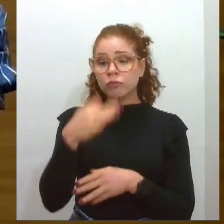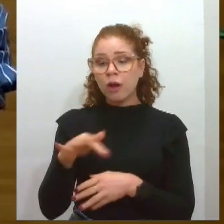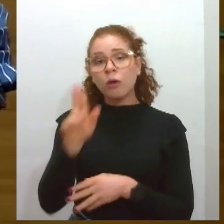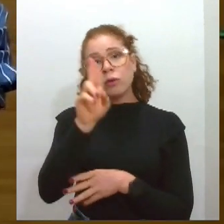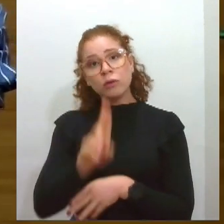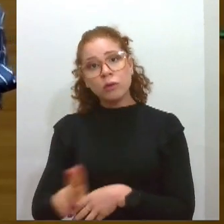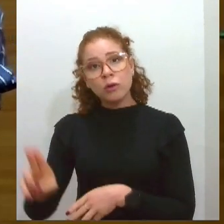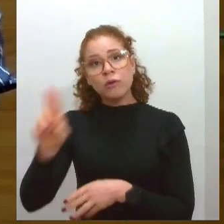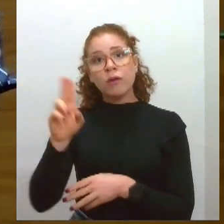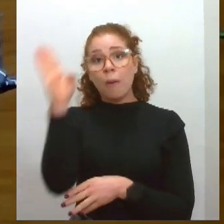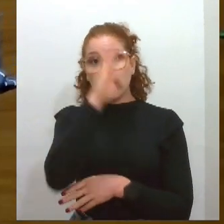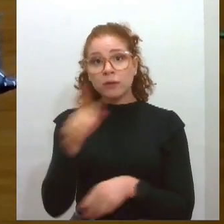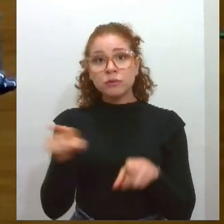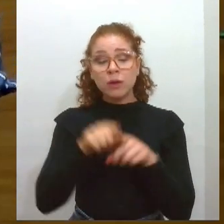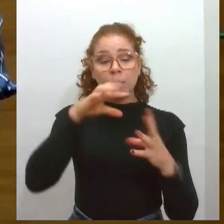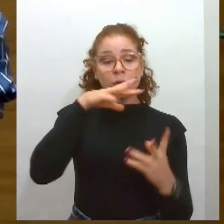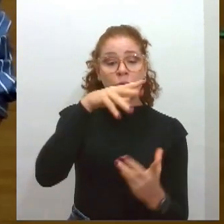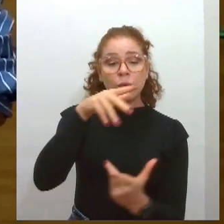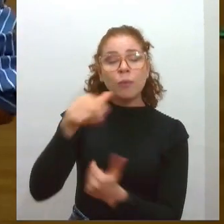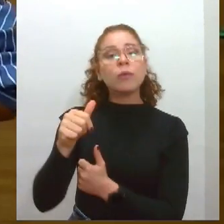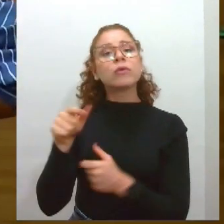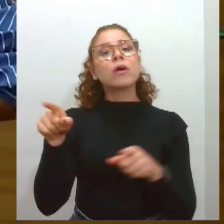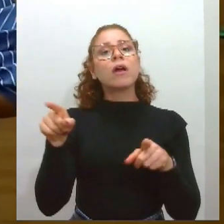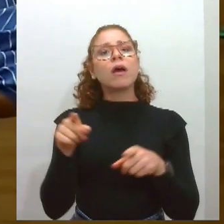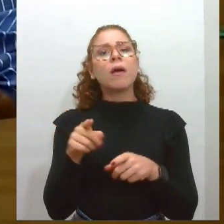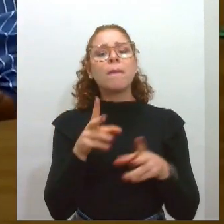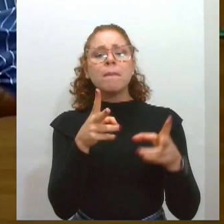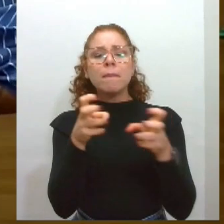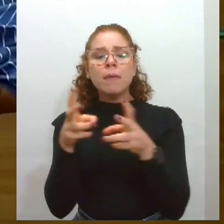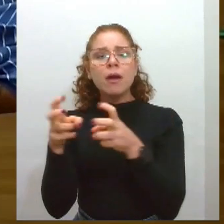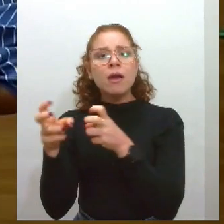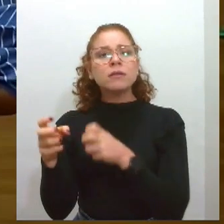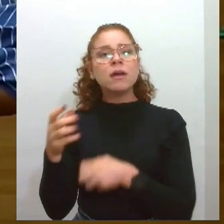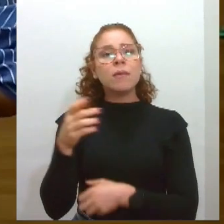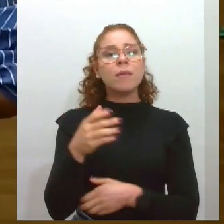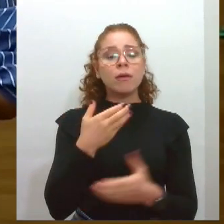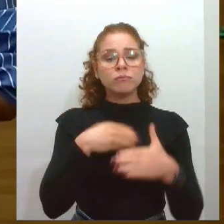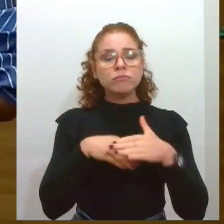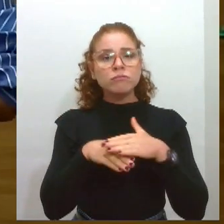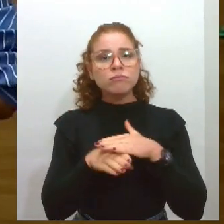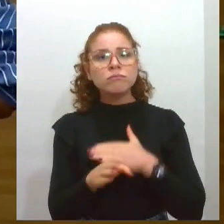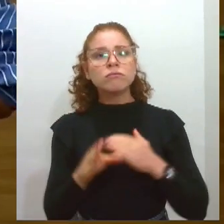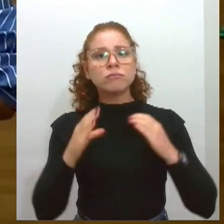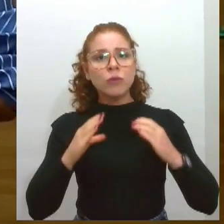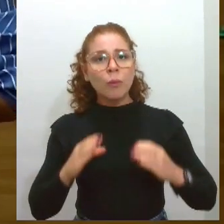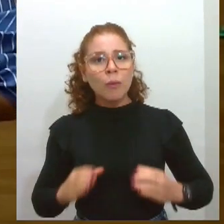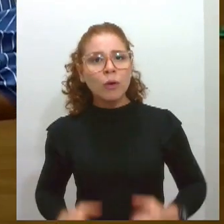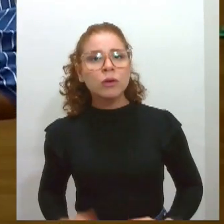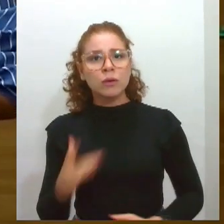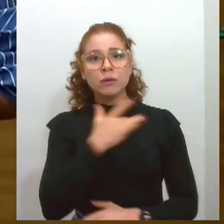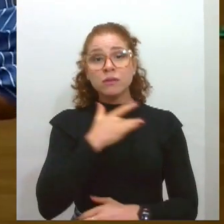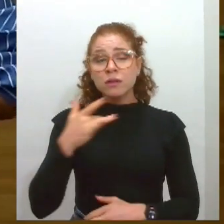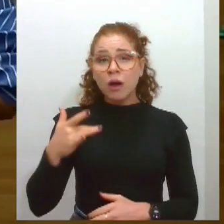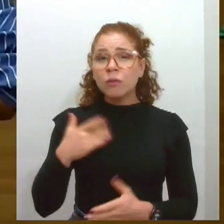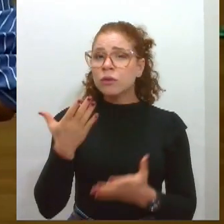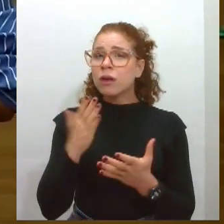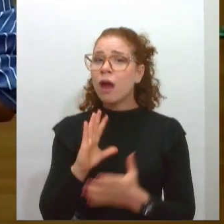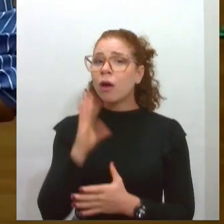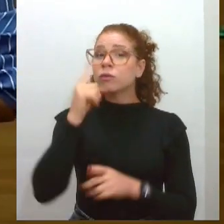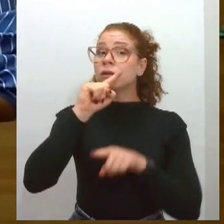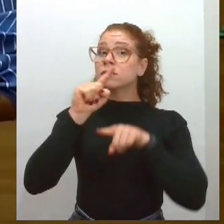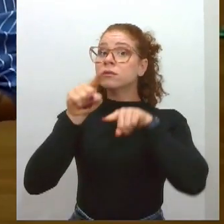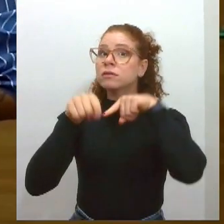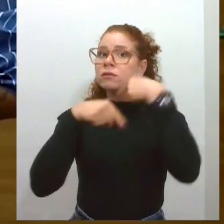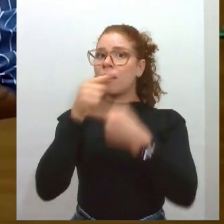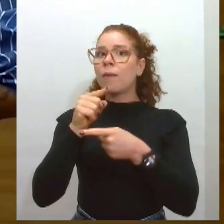justamente identificar comportamentos de saúde que estão mais relacionados à incidência de problemas de saúde mental. Então, como